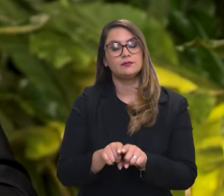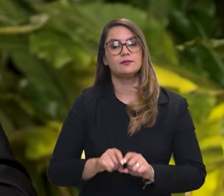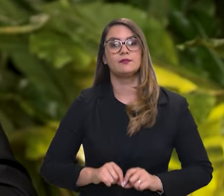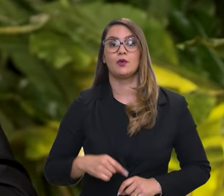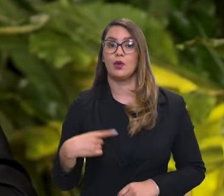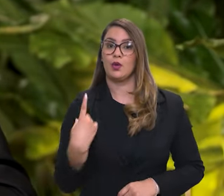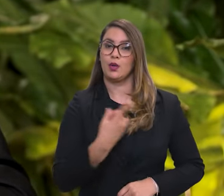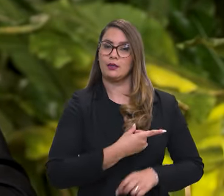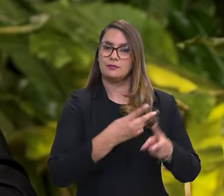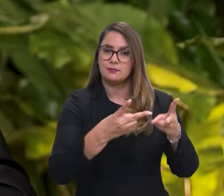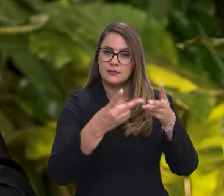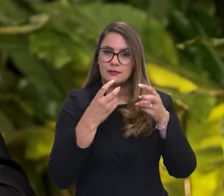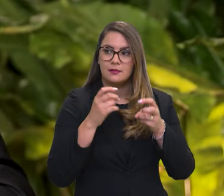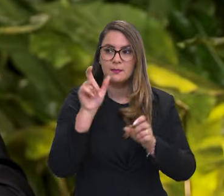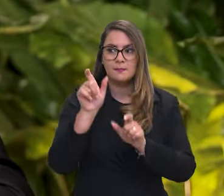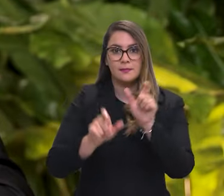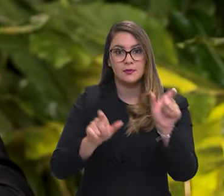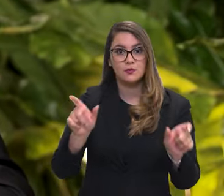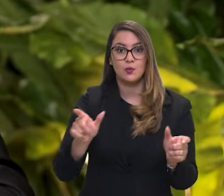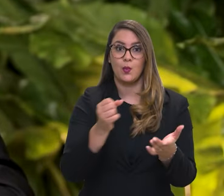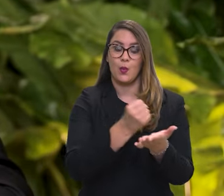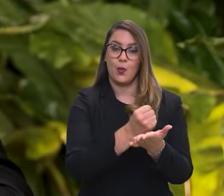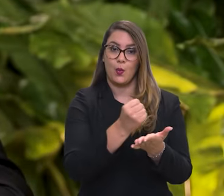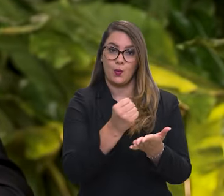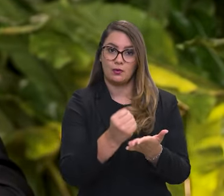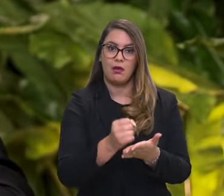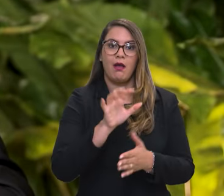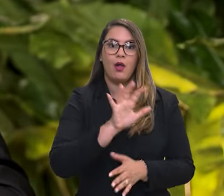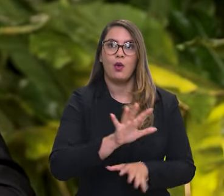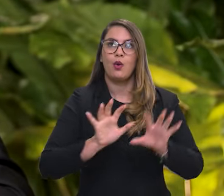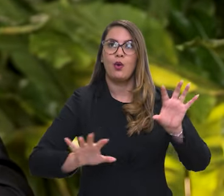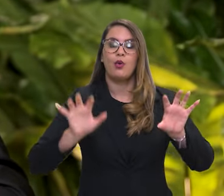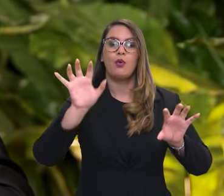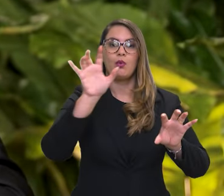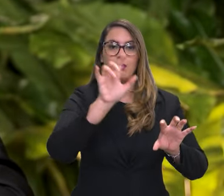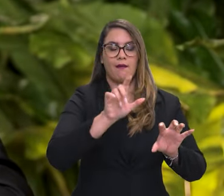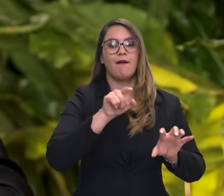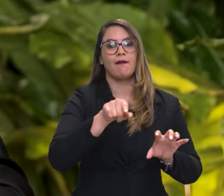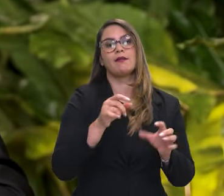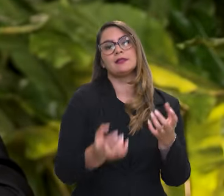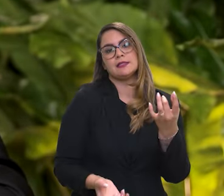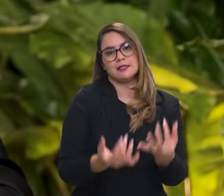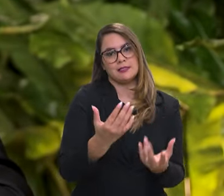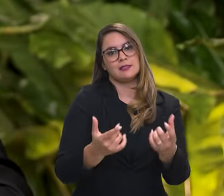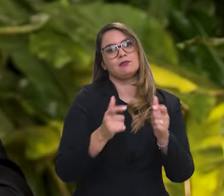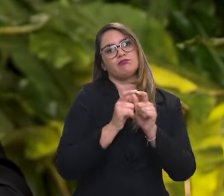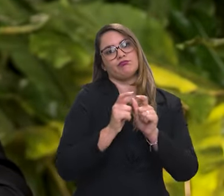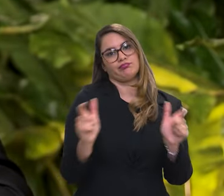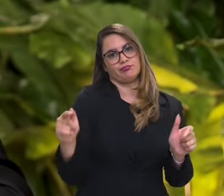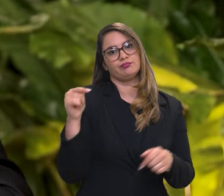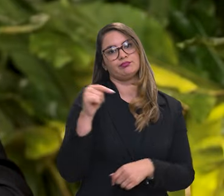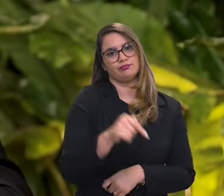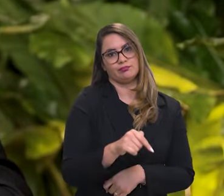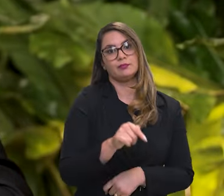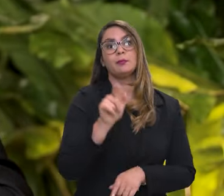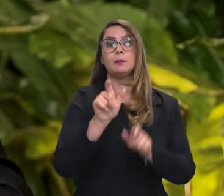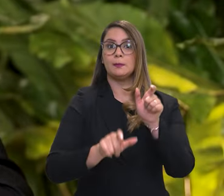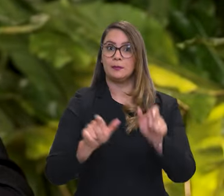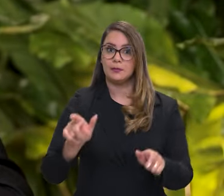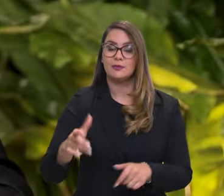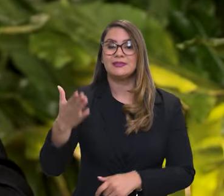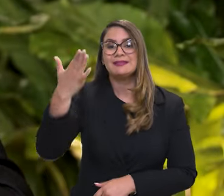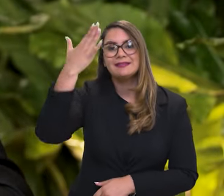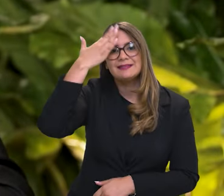pessoas que são contratadas nas regiões onde, de fato, os incêndios acontecem. Então, são pessoas que também conhecem o território,